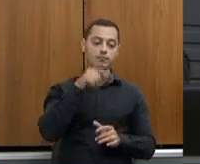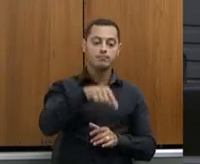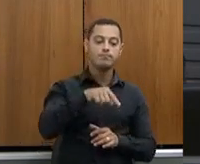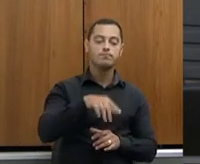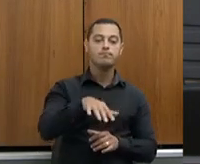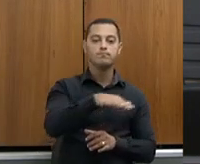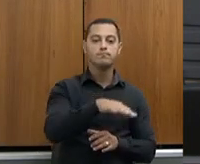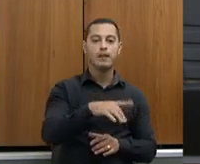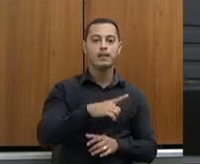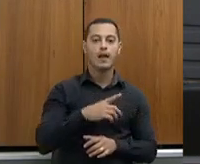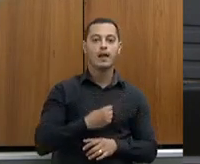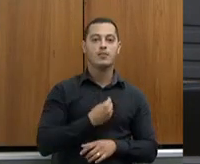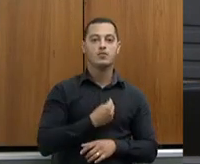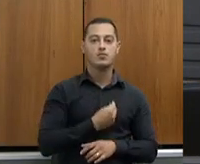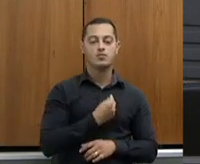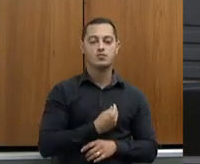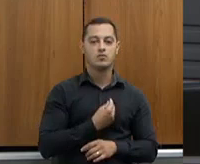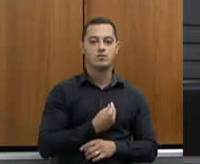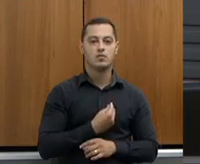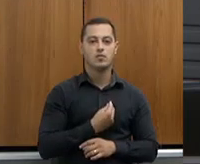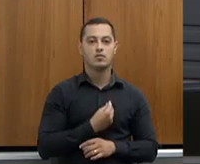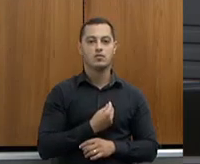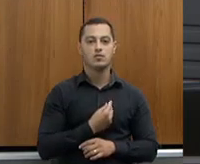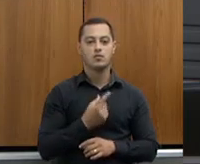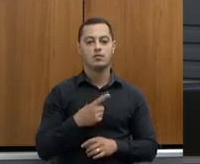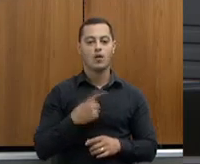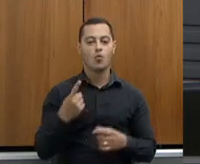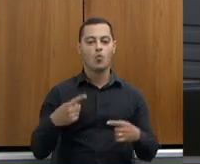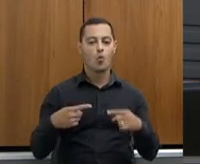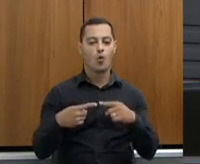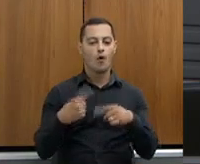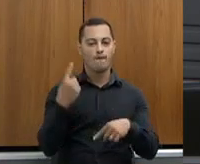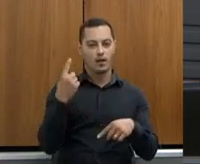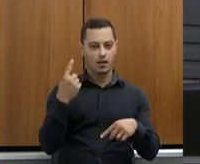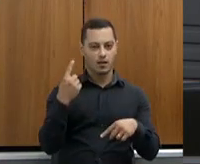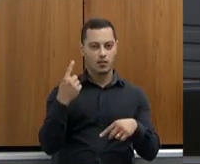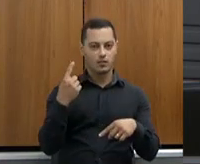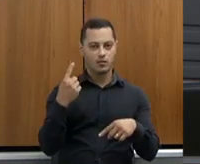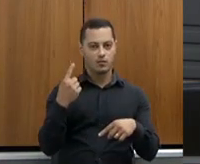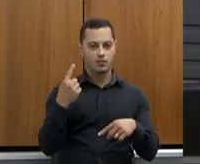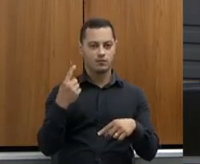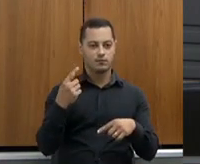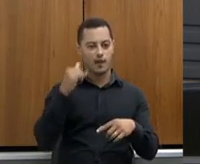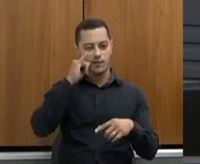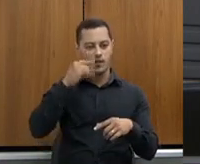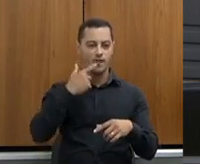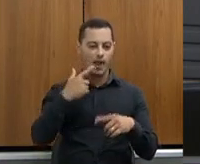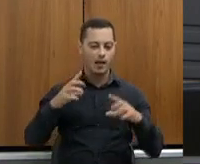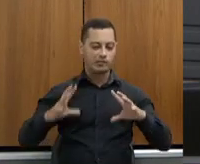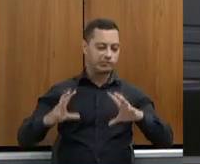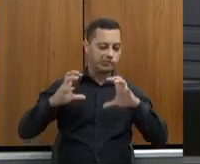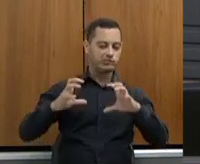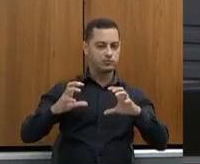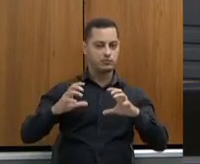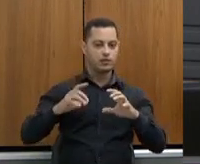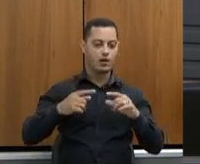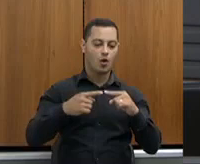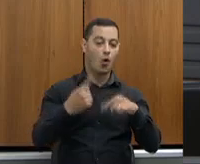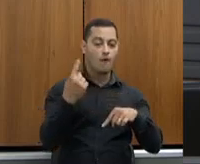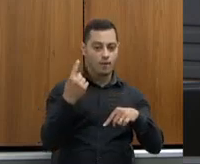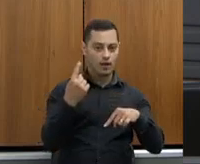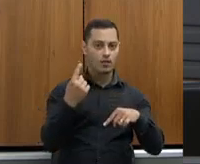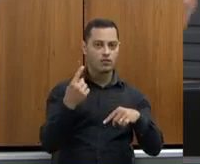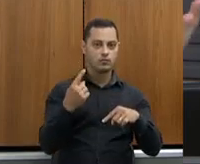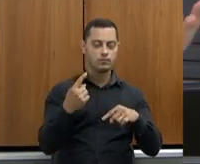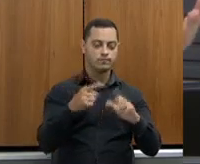existe um conflito, para não dizer um atrito, entre a inspeção, não é, Gelson,